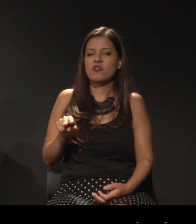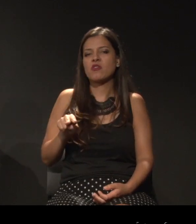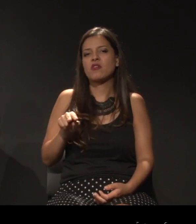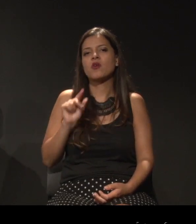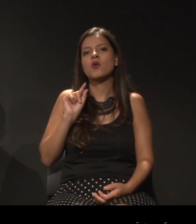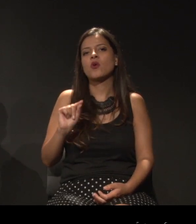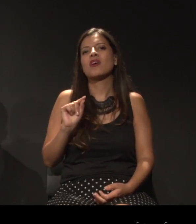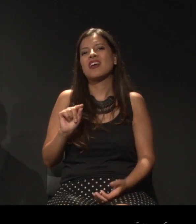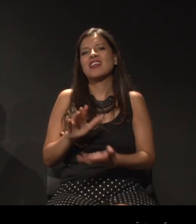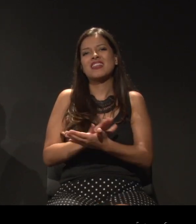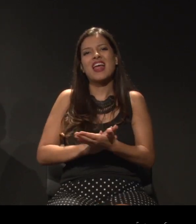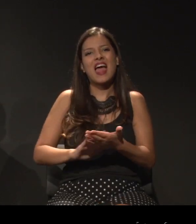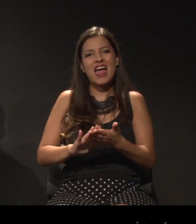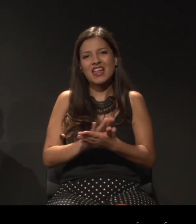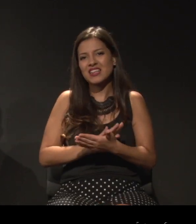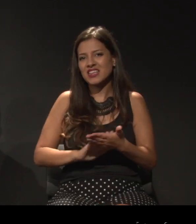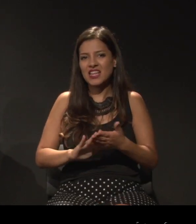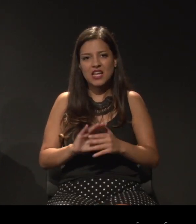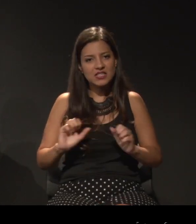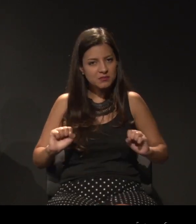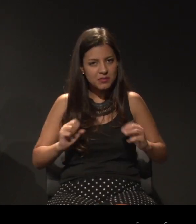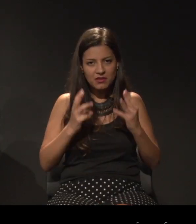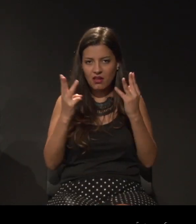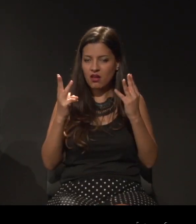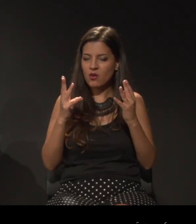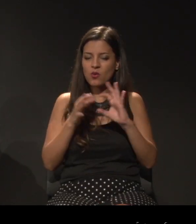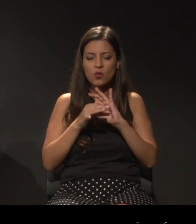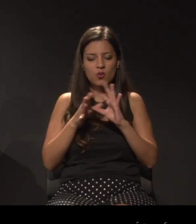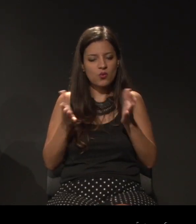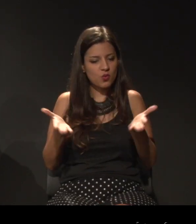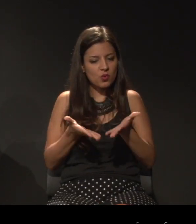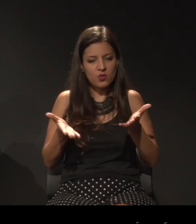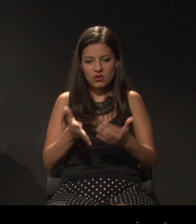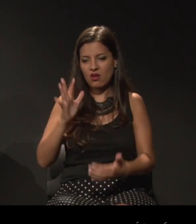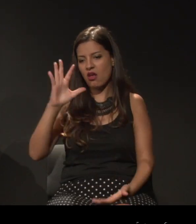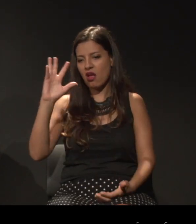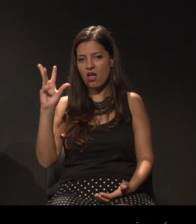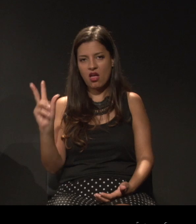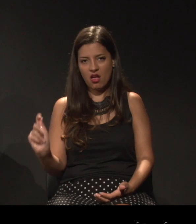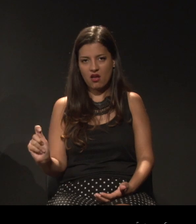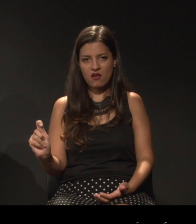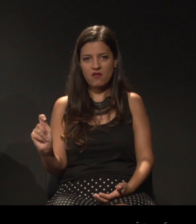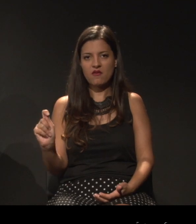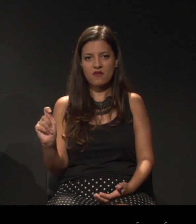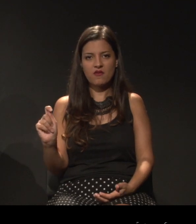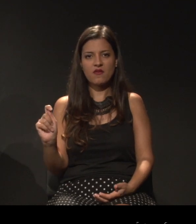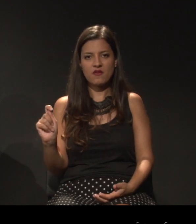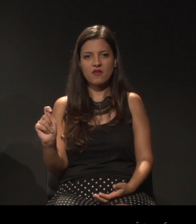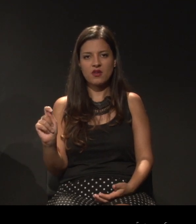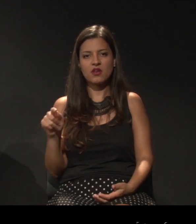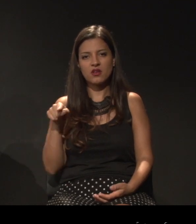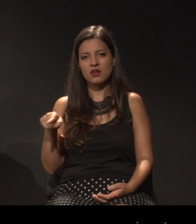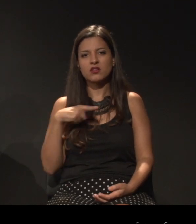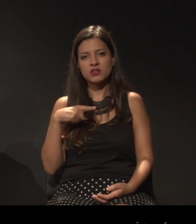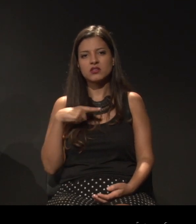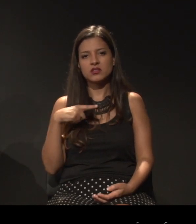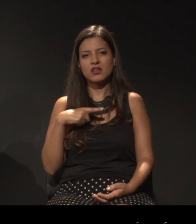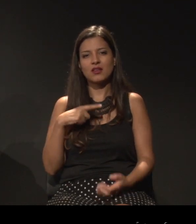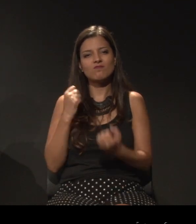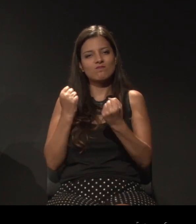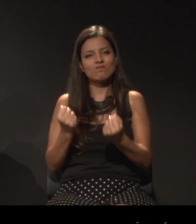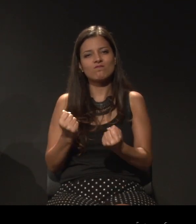espetáculo contemporâneo africano que não tenha uma densidade